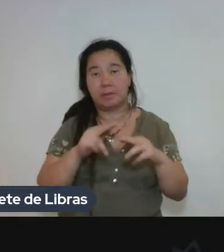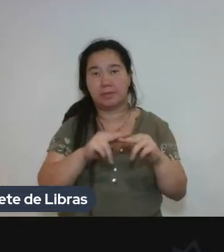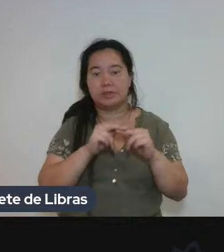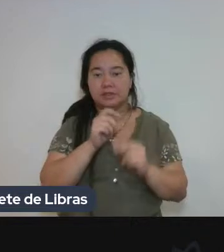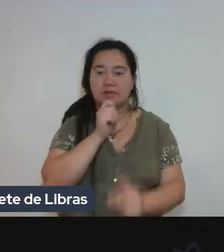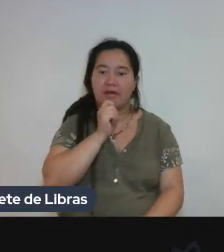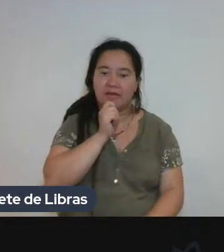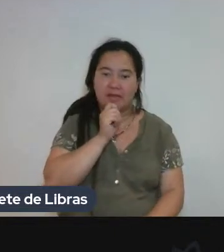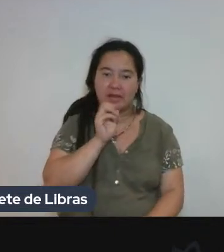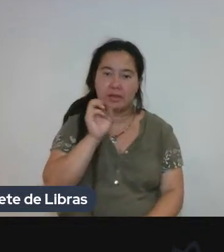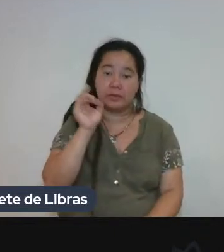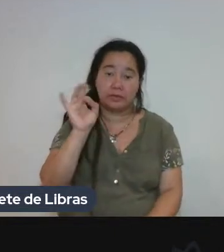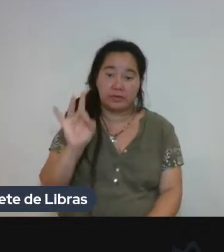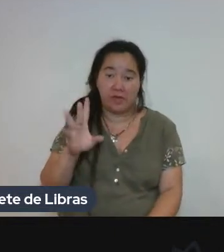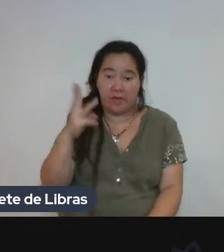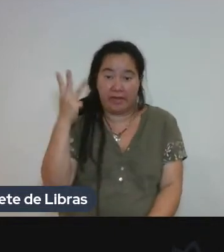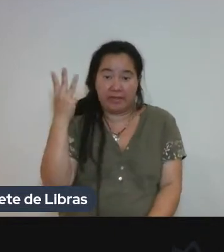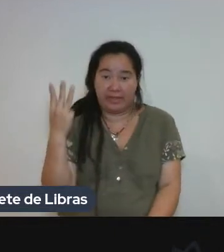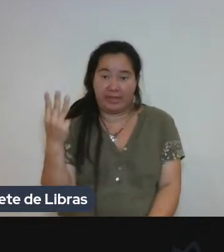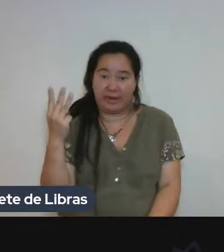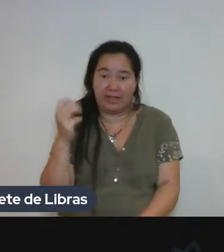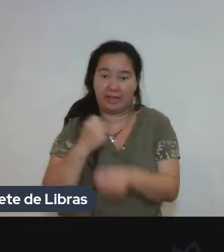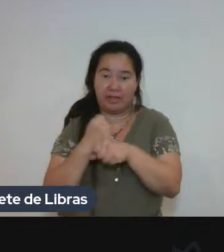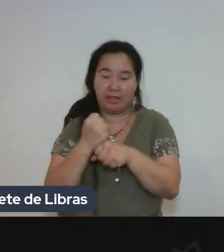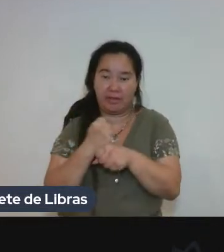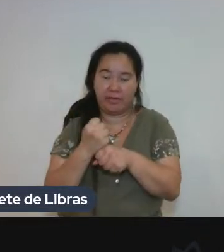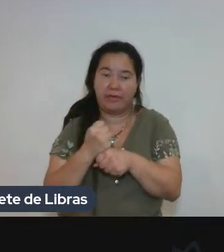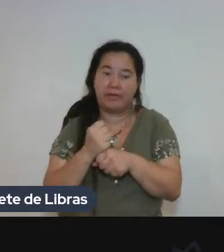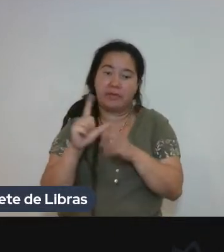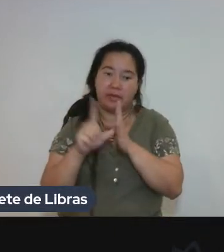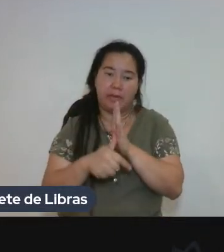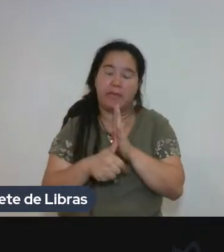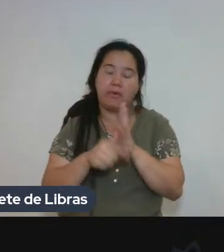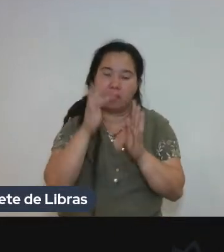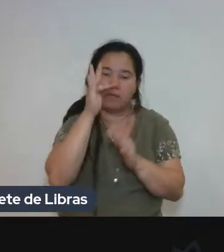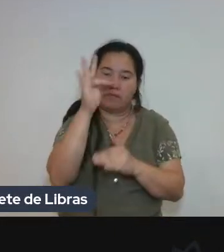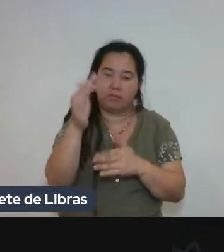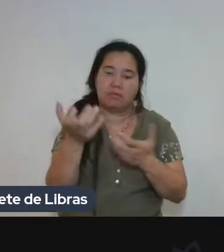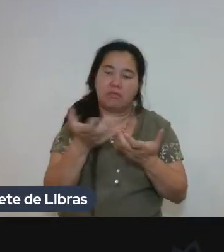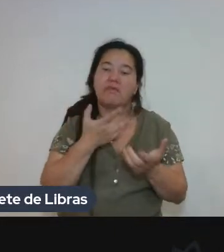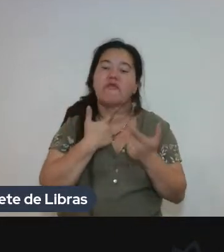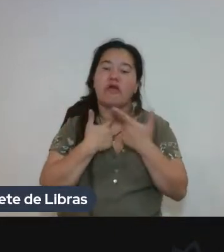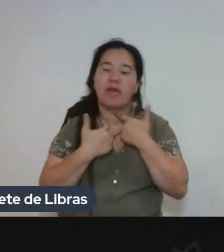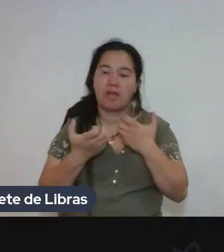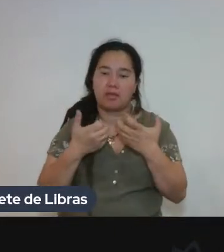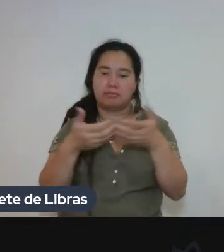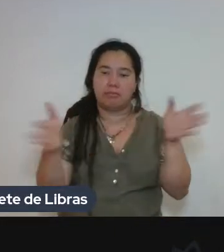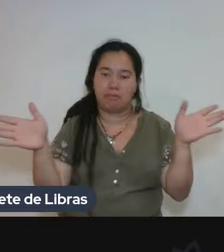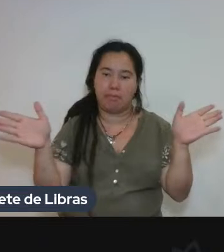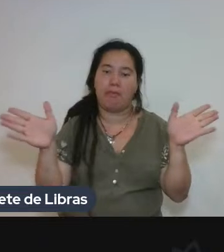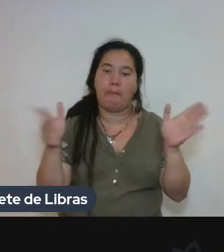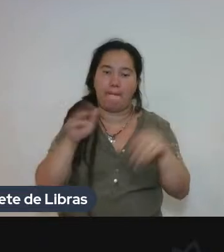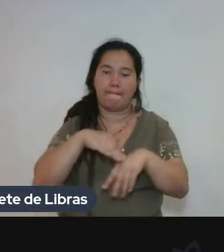muito cedo. Tem só três anos. E, quando a gente expandir, eu pretendo aumentar e fazer mais sobre isso.